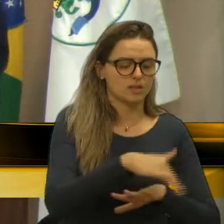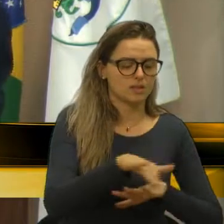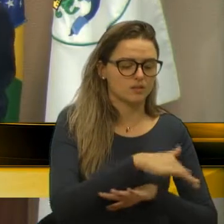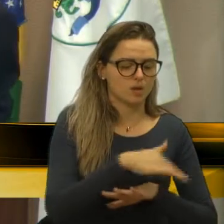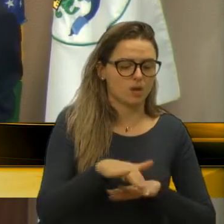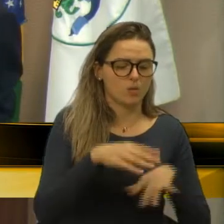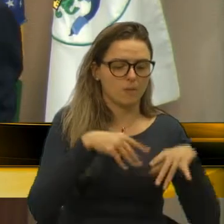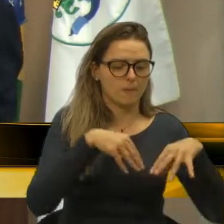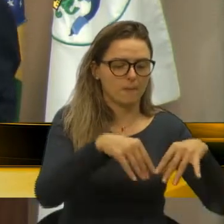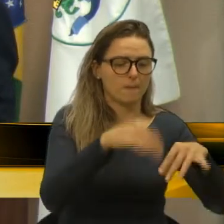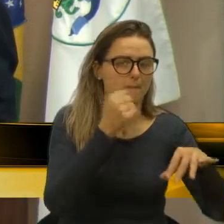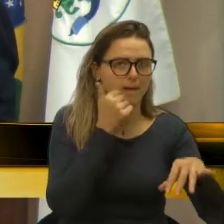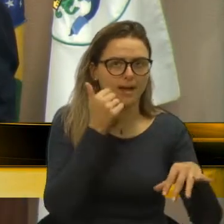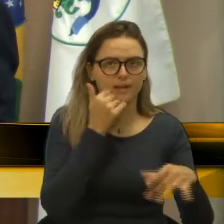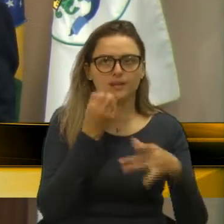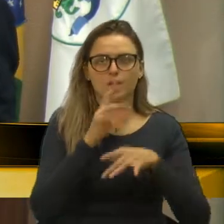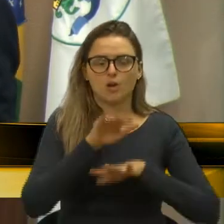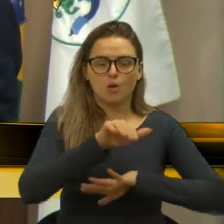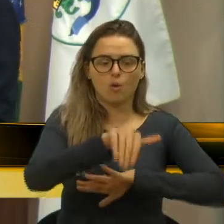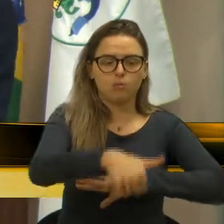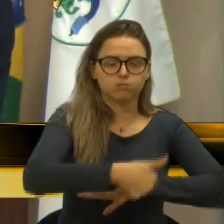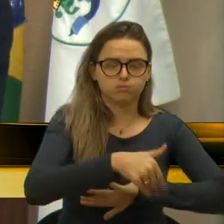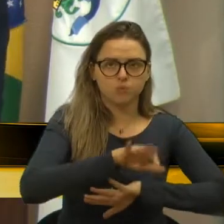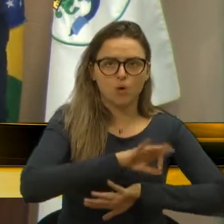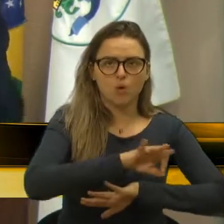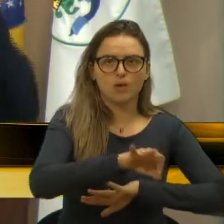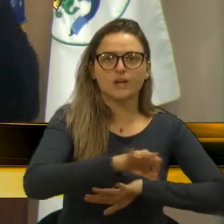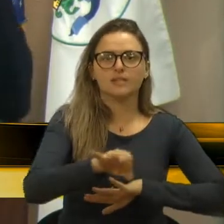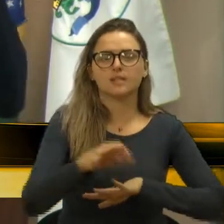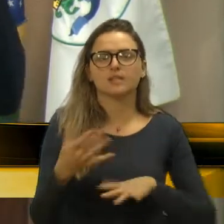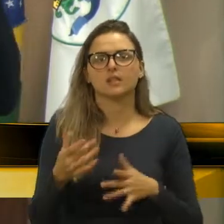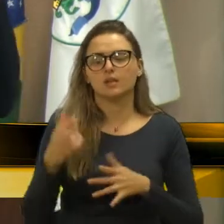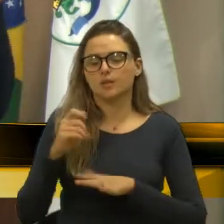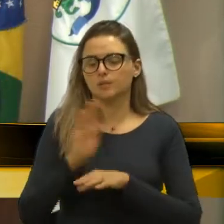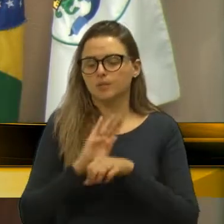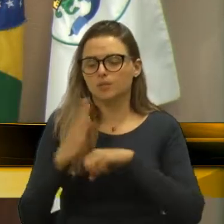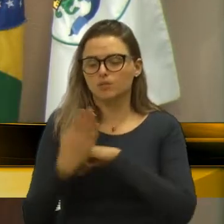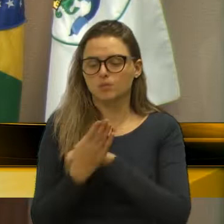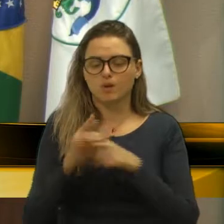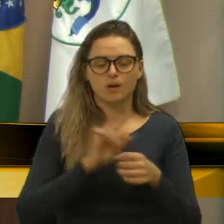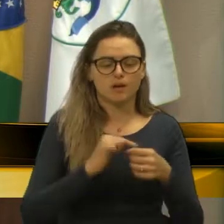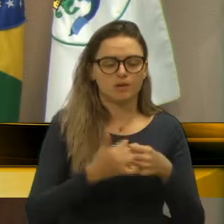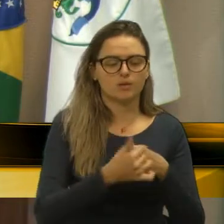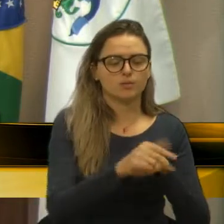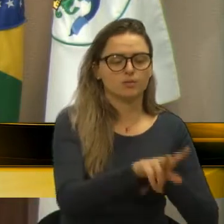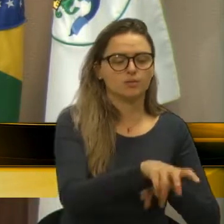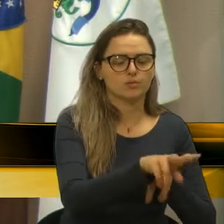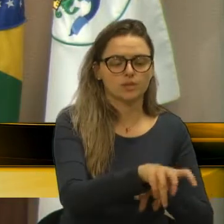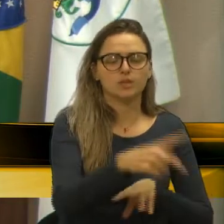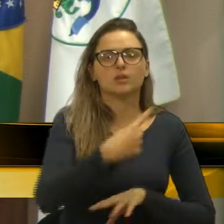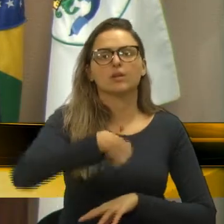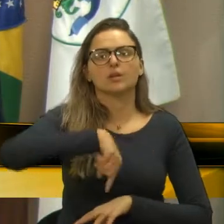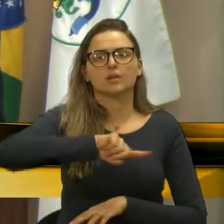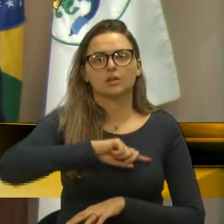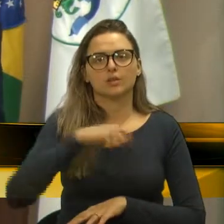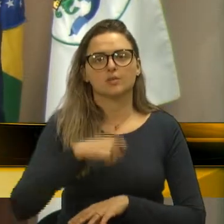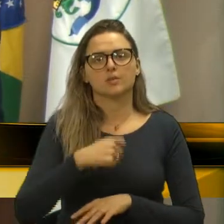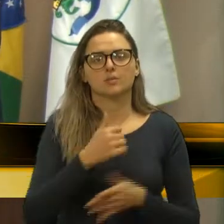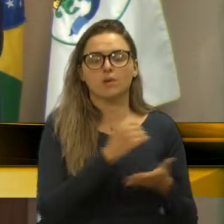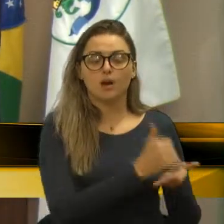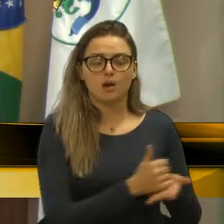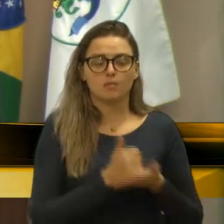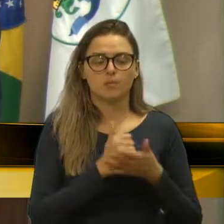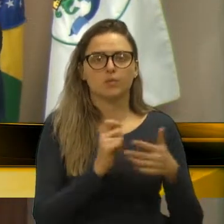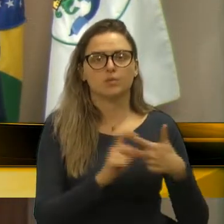qualquer coisa, nós precisamos, lá no bairro, lá no interior, nós precisamos do apoio do executivo e